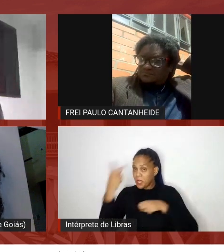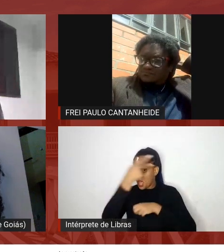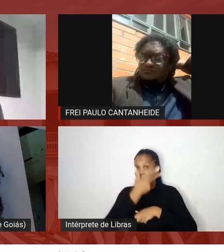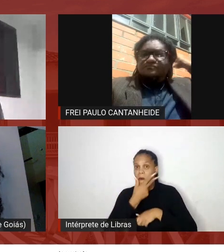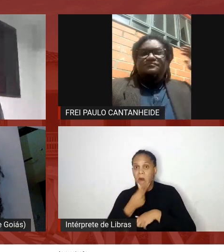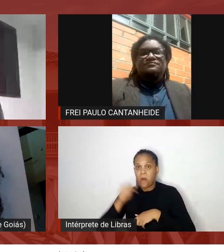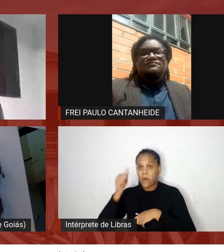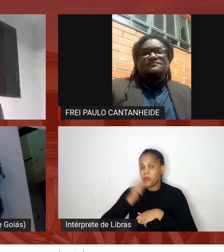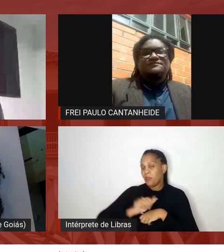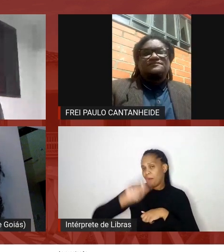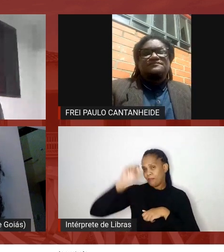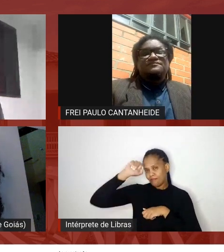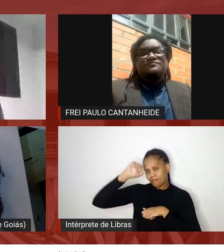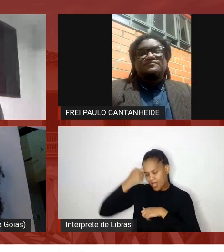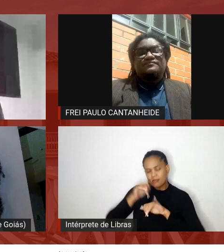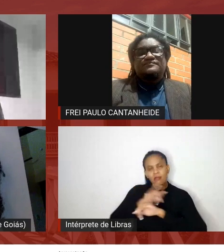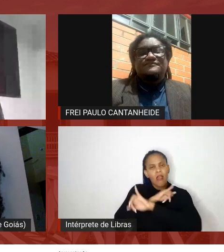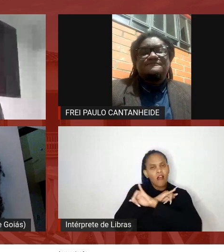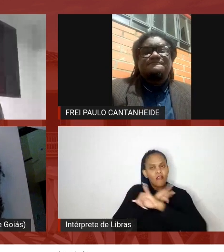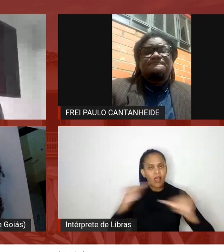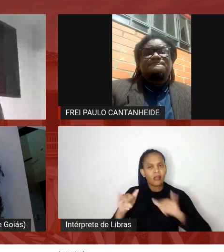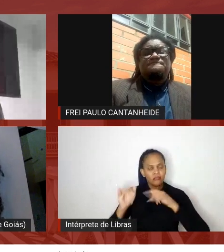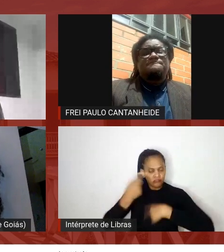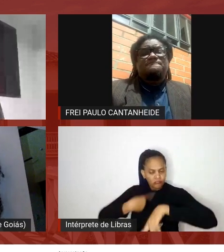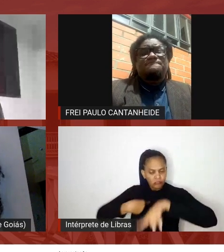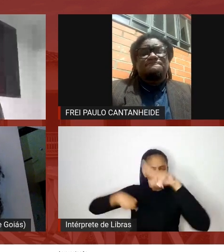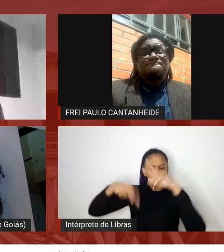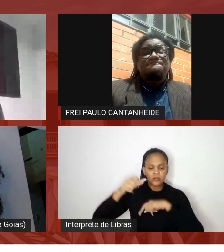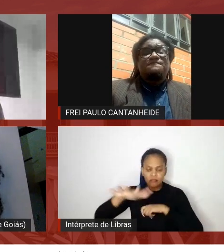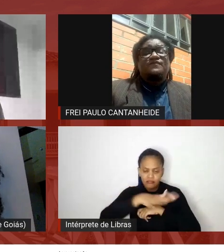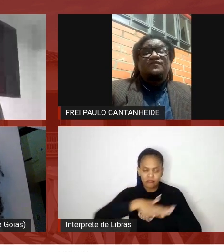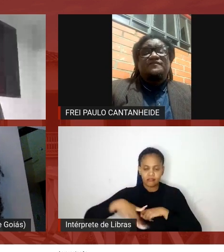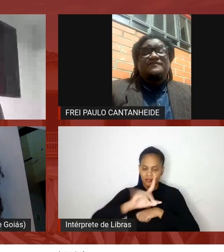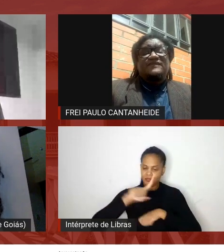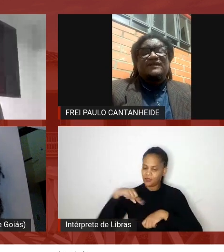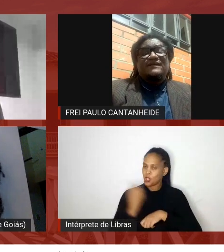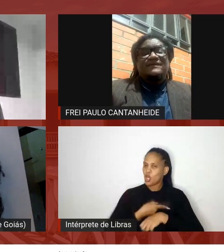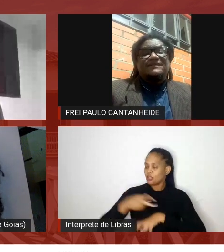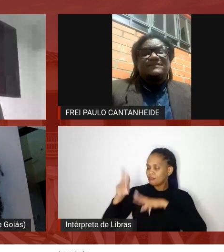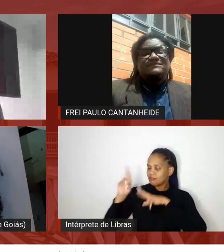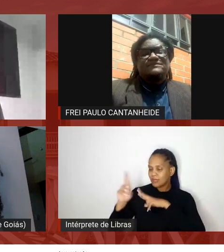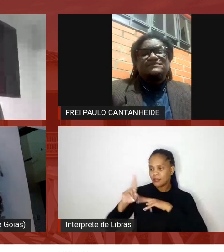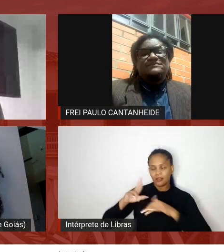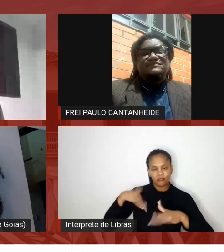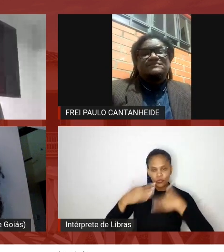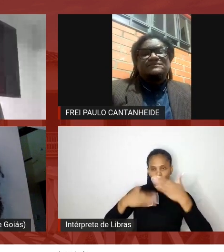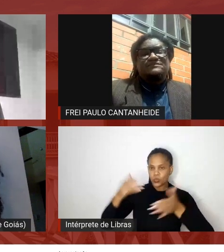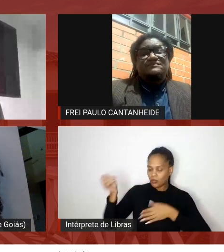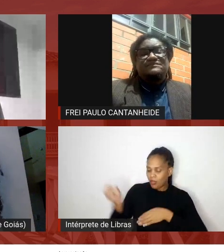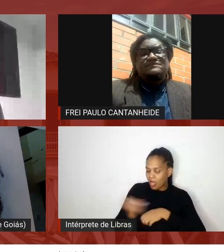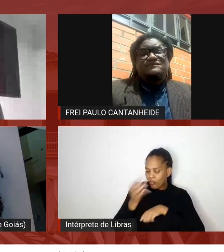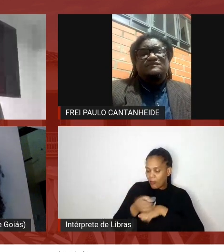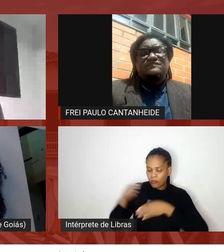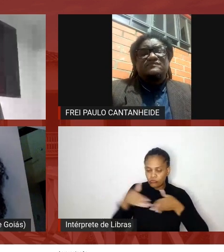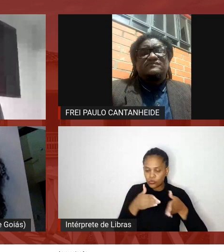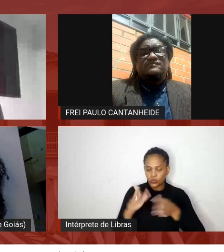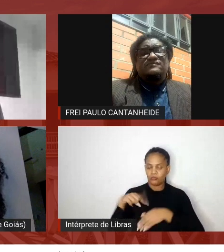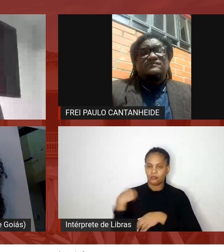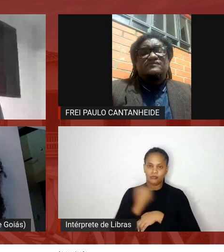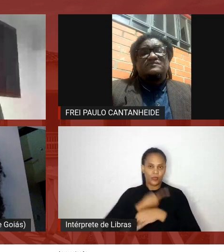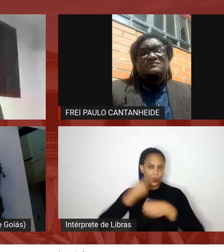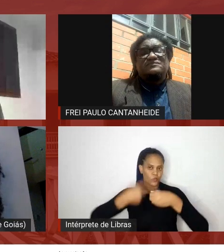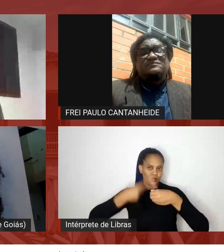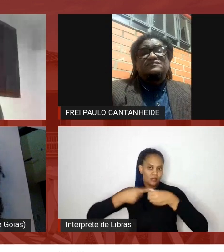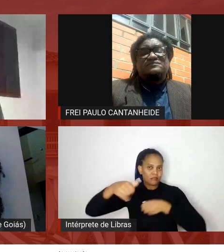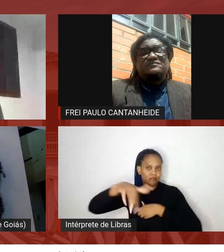pretos falando sobre um avanço regional que a gente pretende construir para novos rumos da nossa cidade e da nossa região